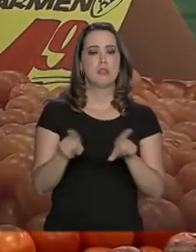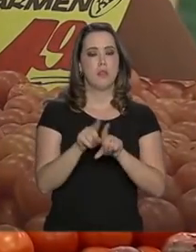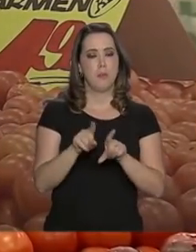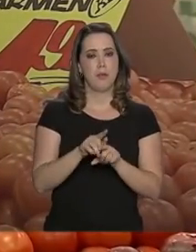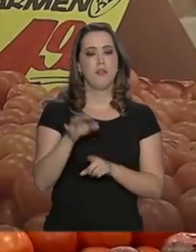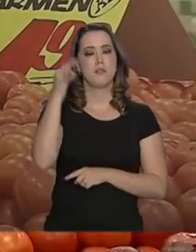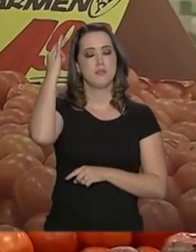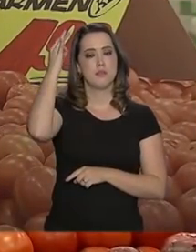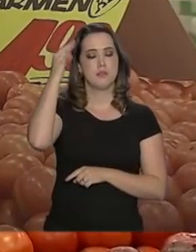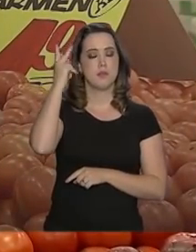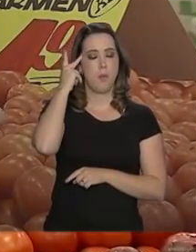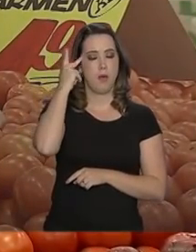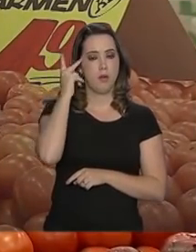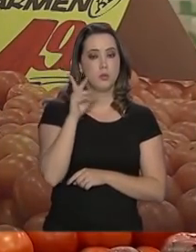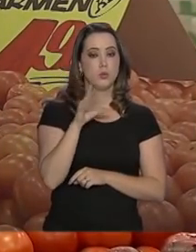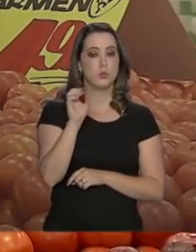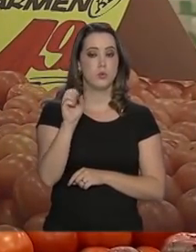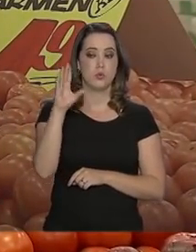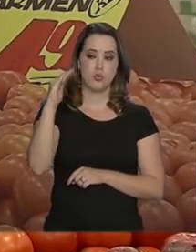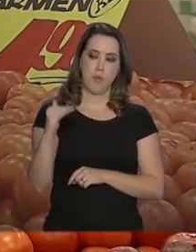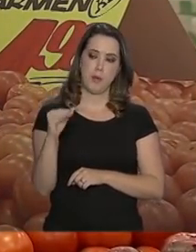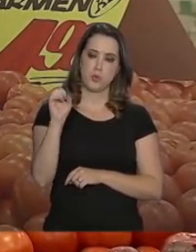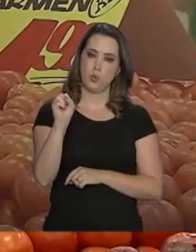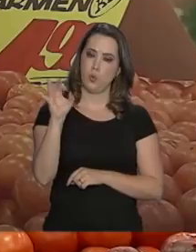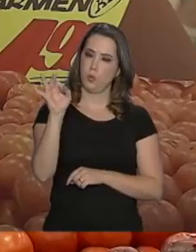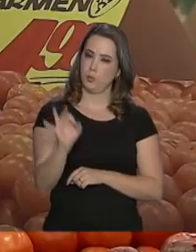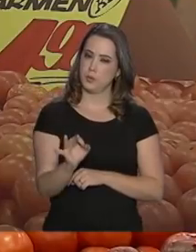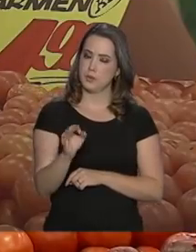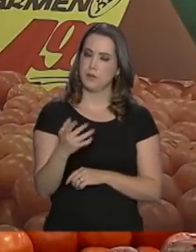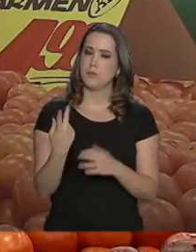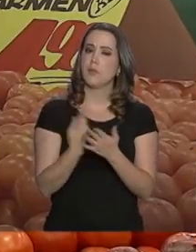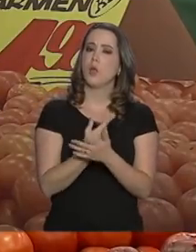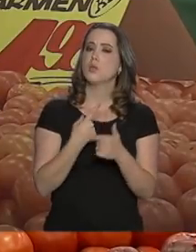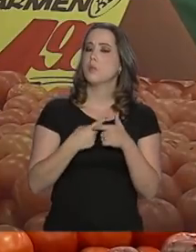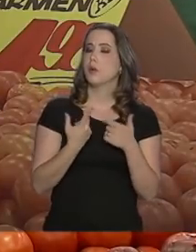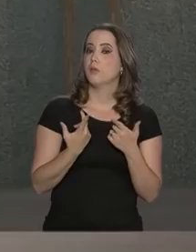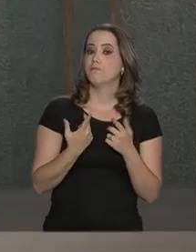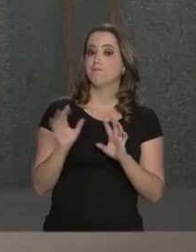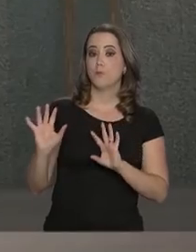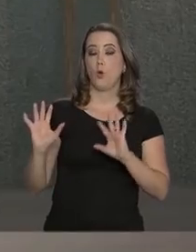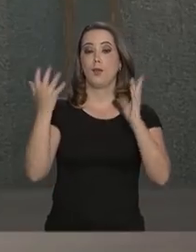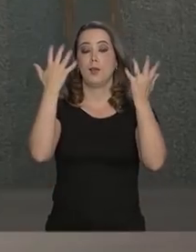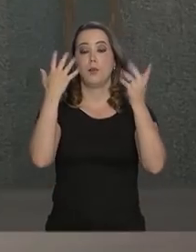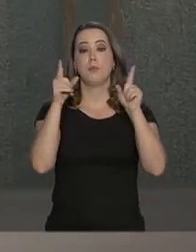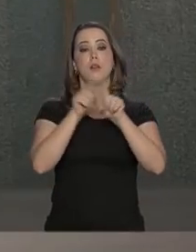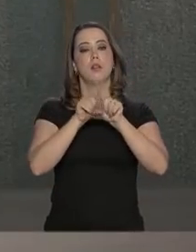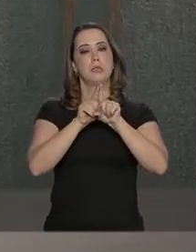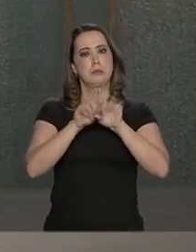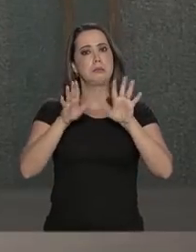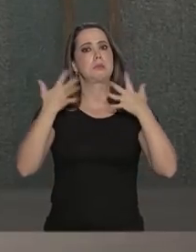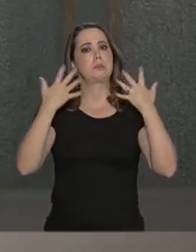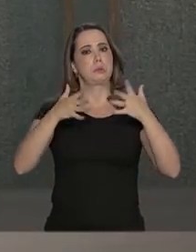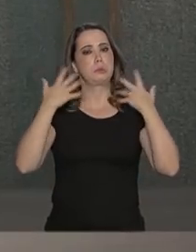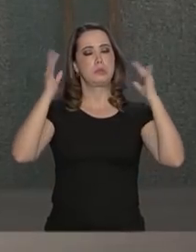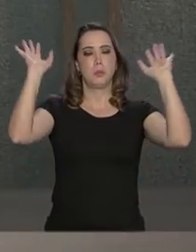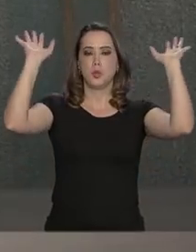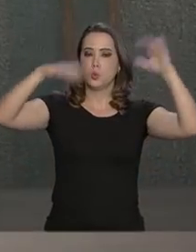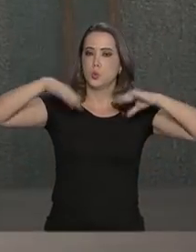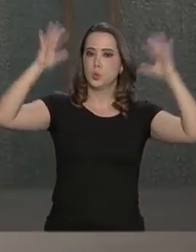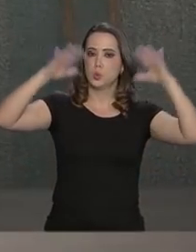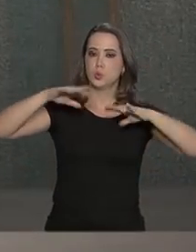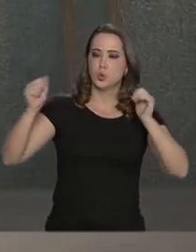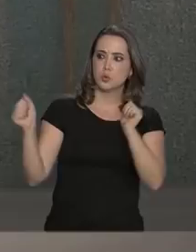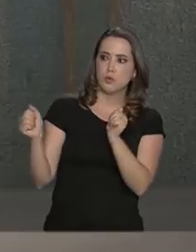paulista, 8%. Segundo a Conab, isso ocorreu por questões climáticas, como forte calor e chuvas.